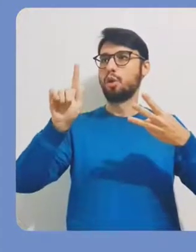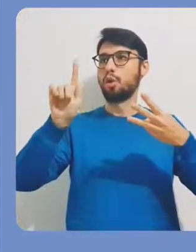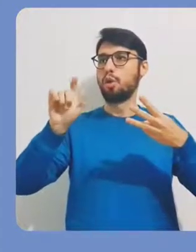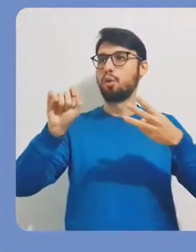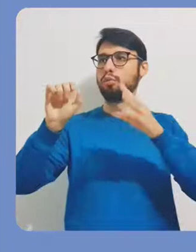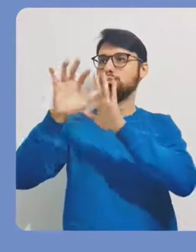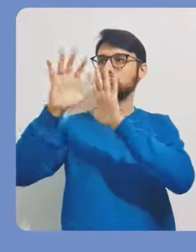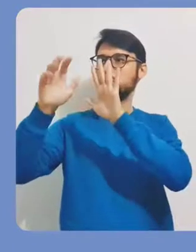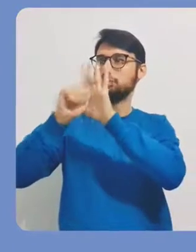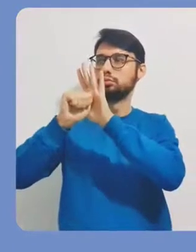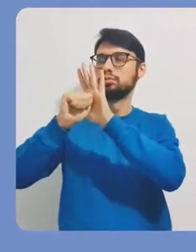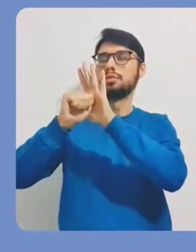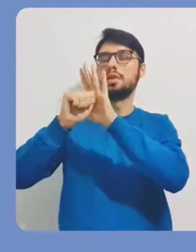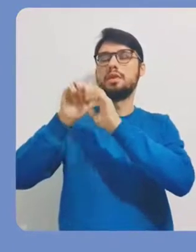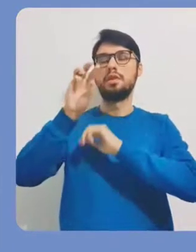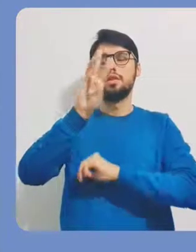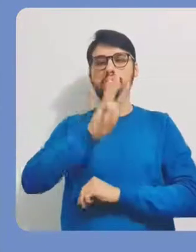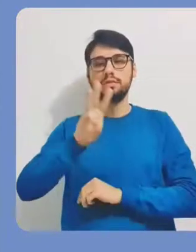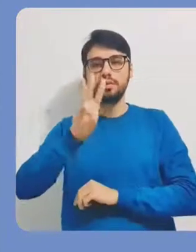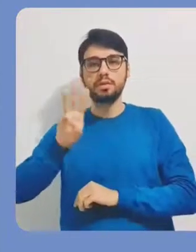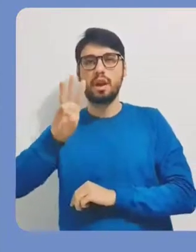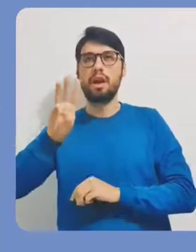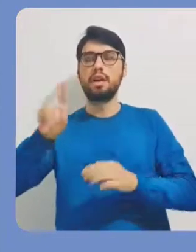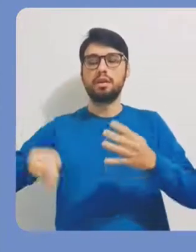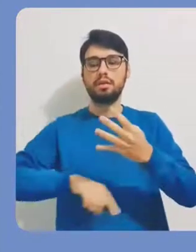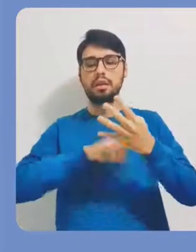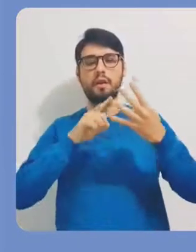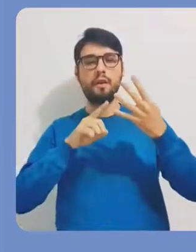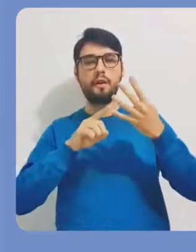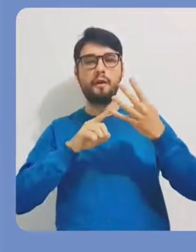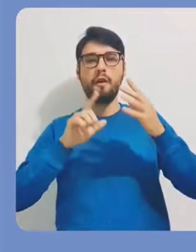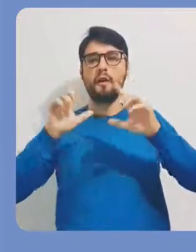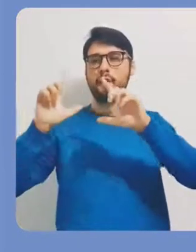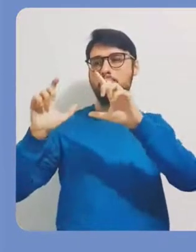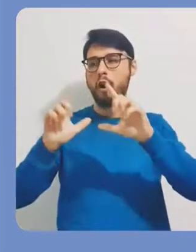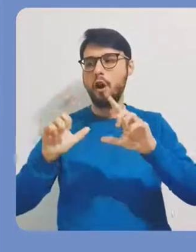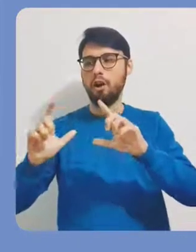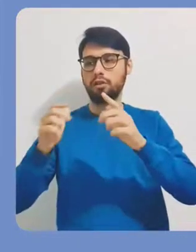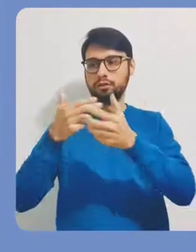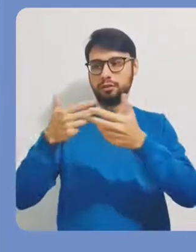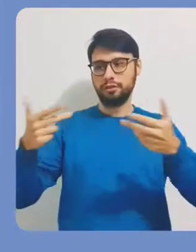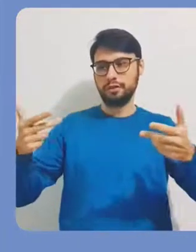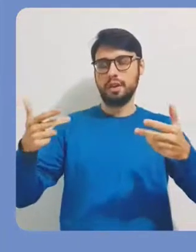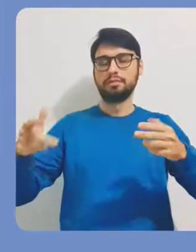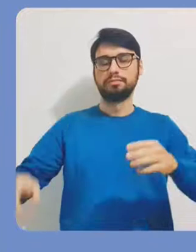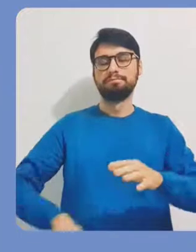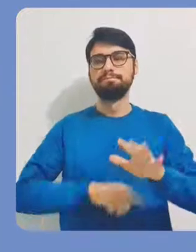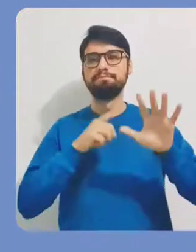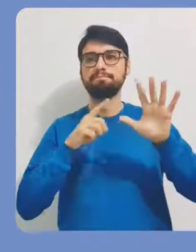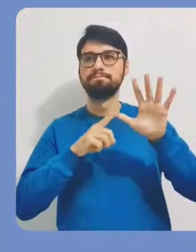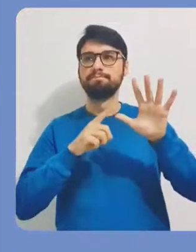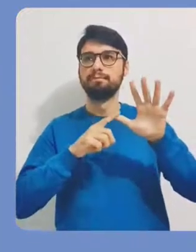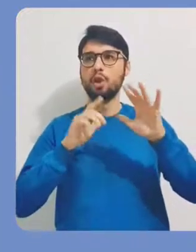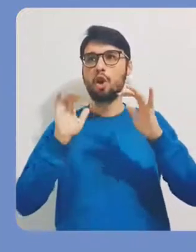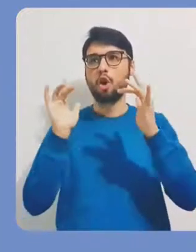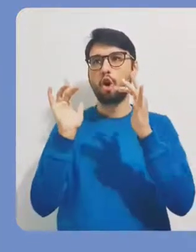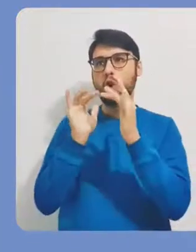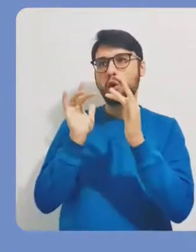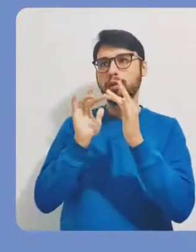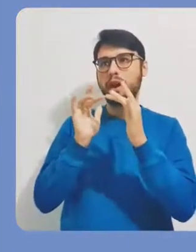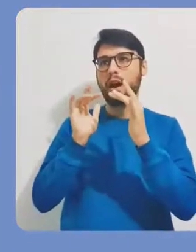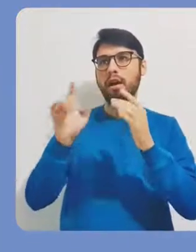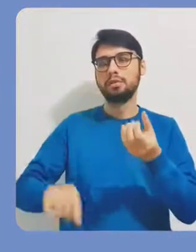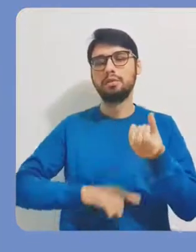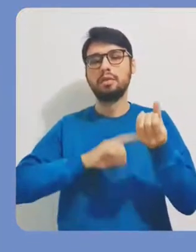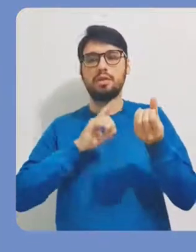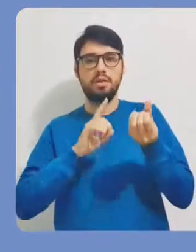eu posso alterar a logo do nosso site, eu posso incluir fotos como num carrossel, posso colocar informações